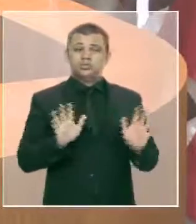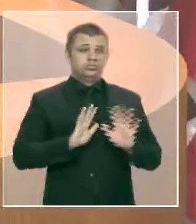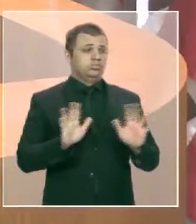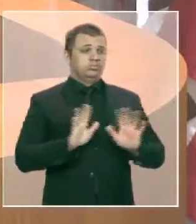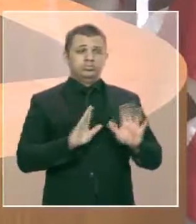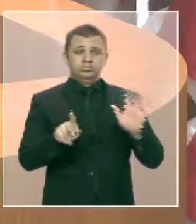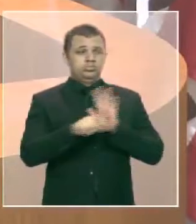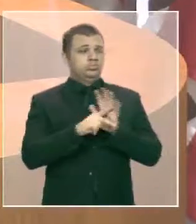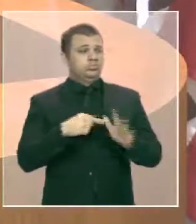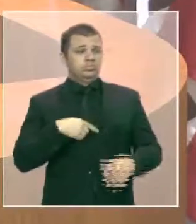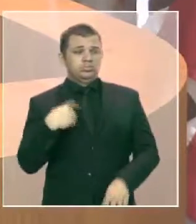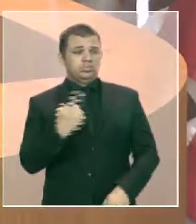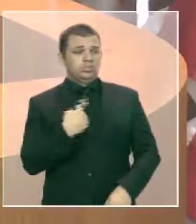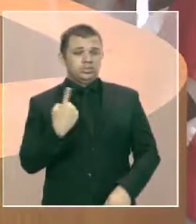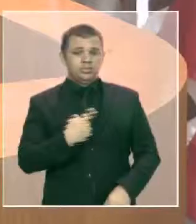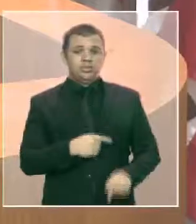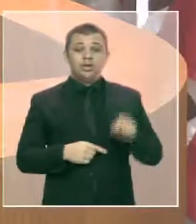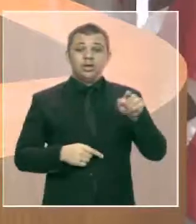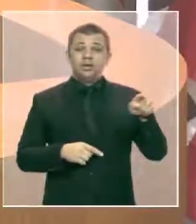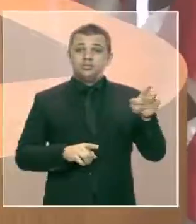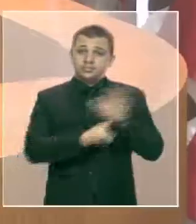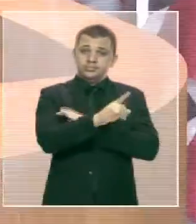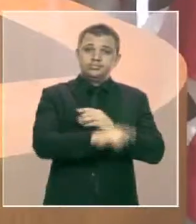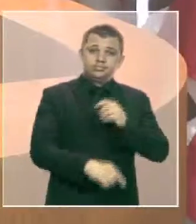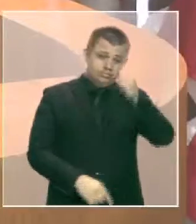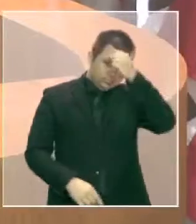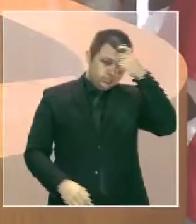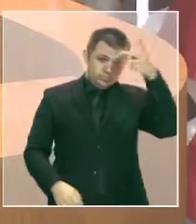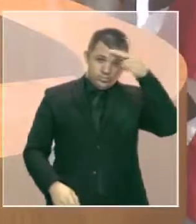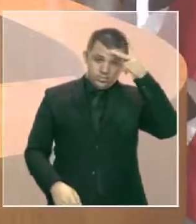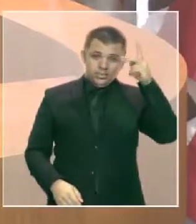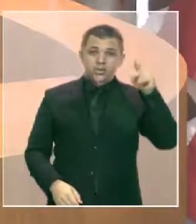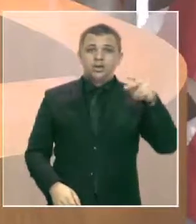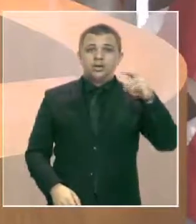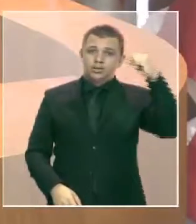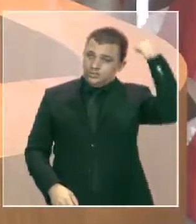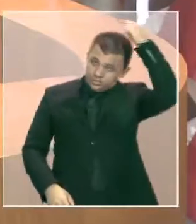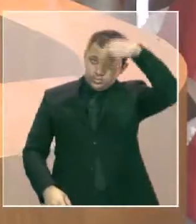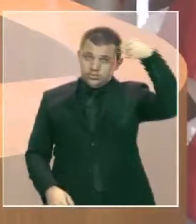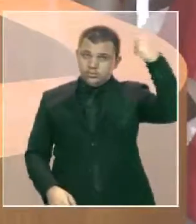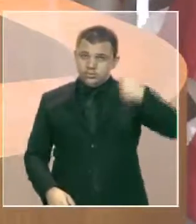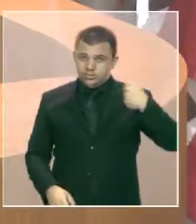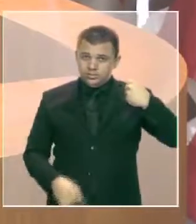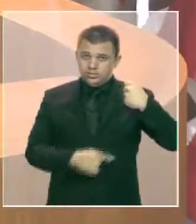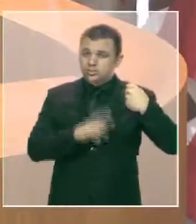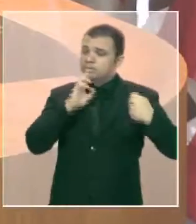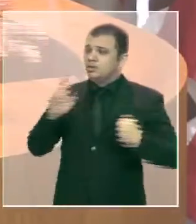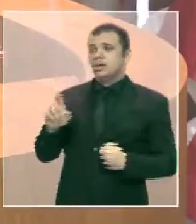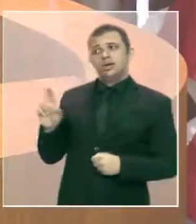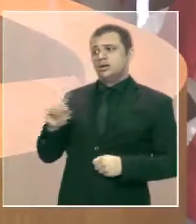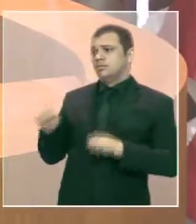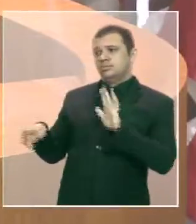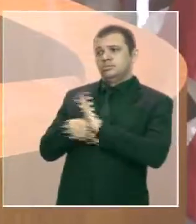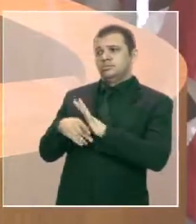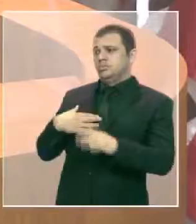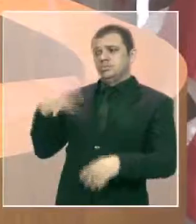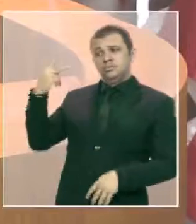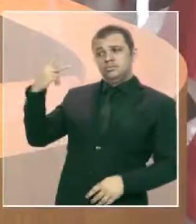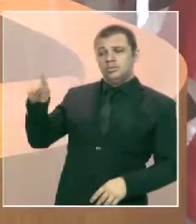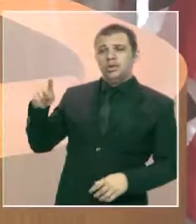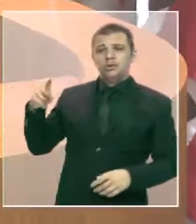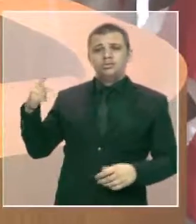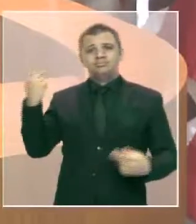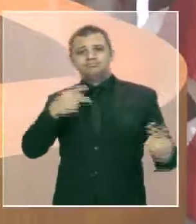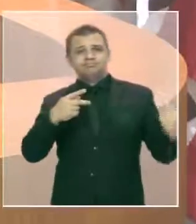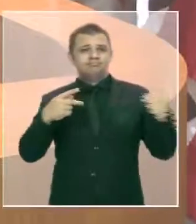empurro e empurro das duas prefeituras. A Prefeitura de Ribamar jogando para a Prefeitura de São Luís. A Prefeitura de São Luís empurrando para